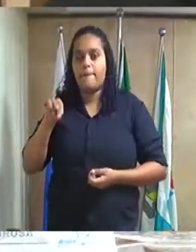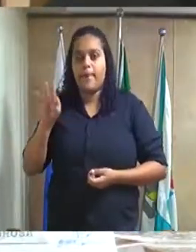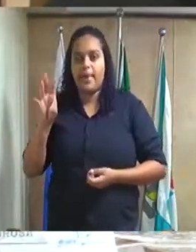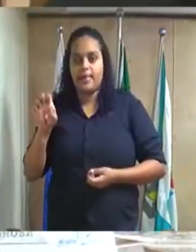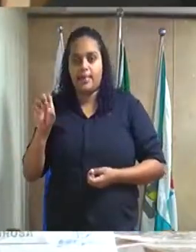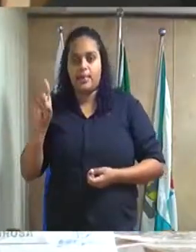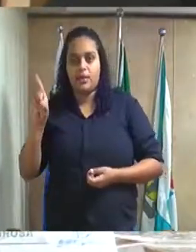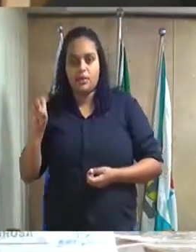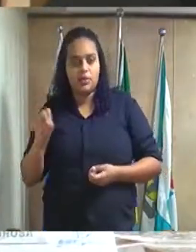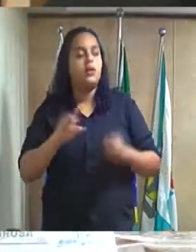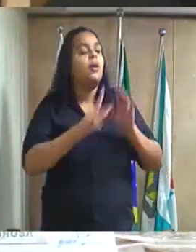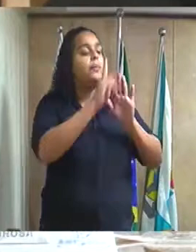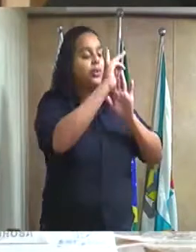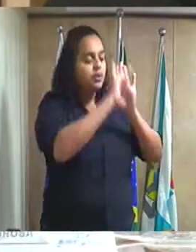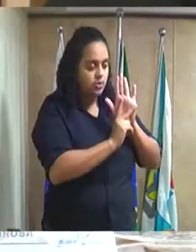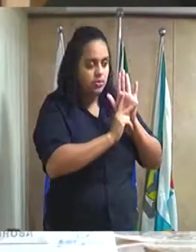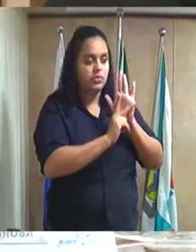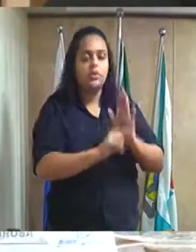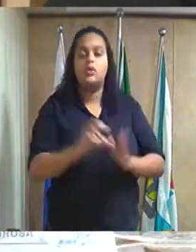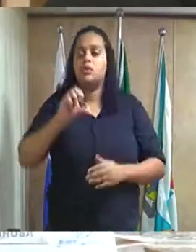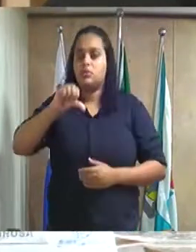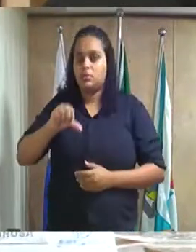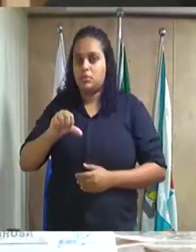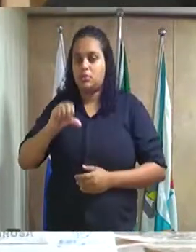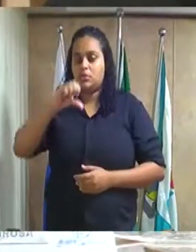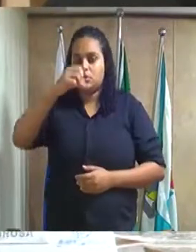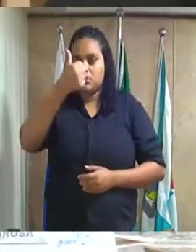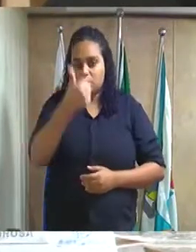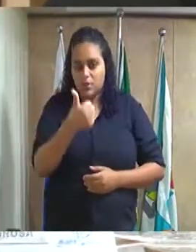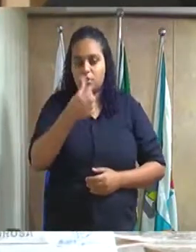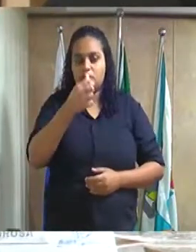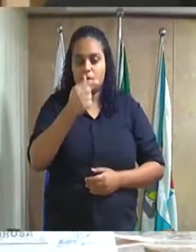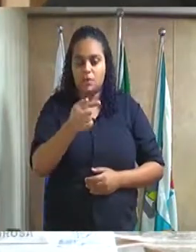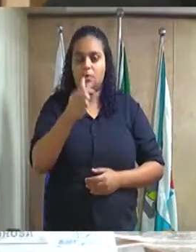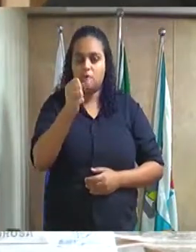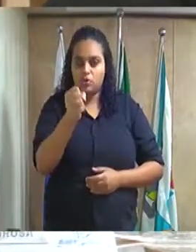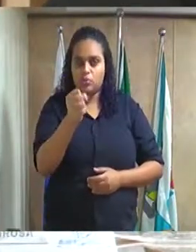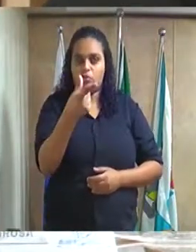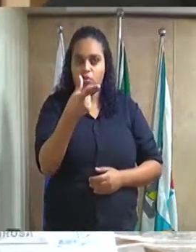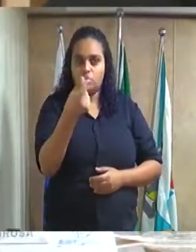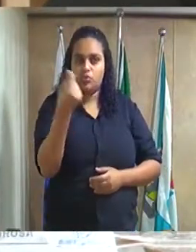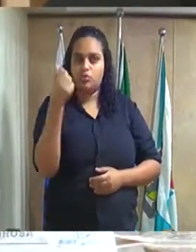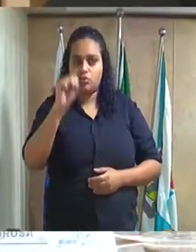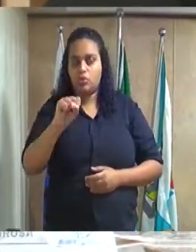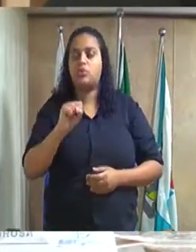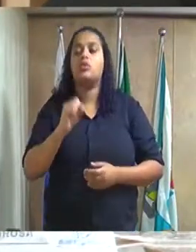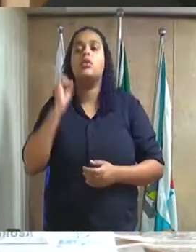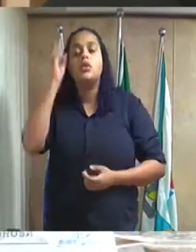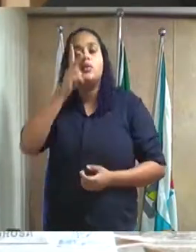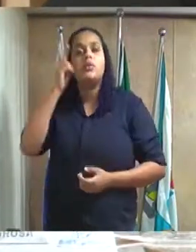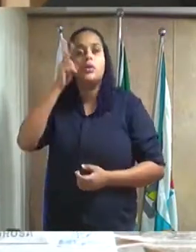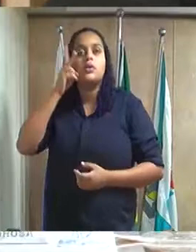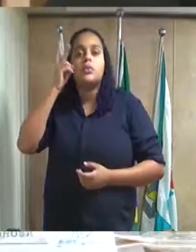projeto de decreto legislativo número 170 de 2018 do excelentíssimo senhor vereador